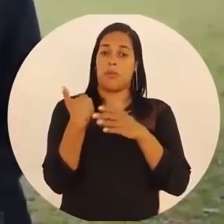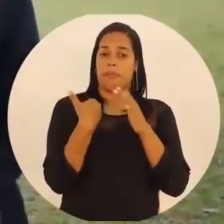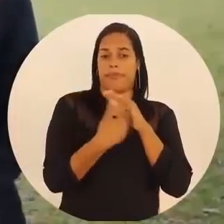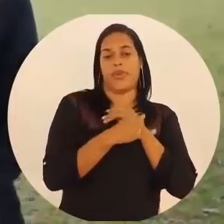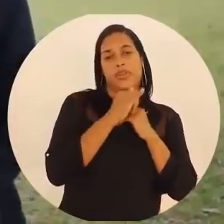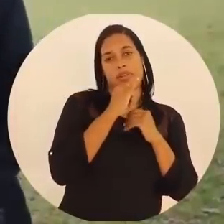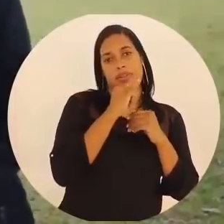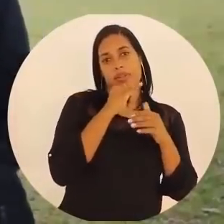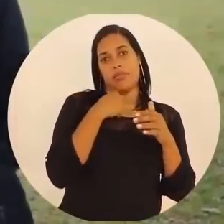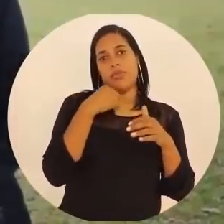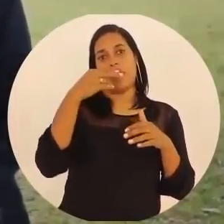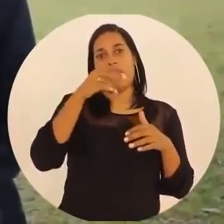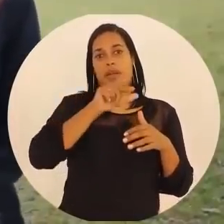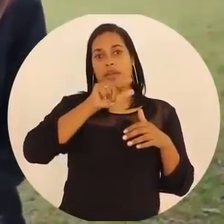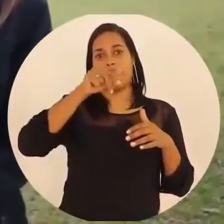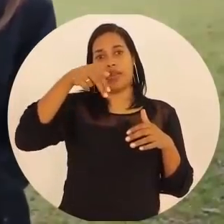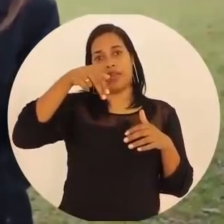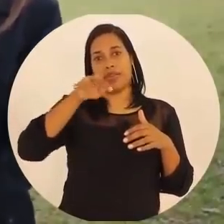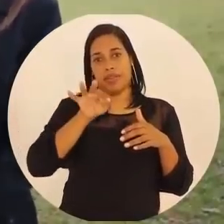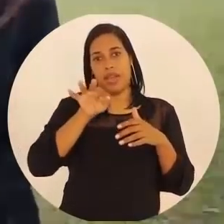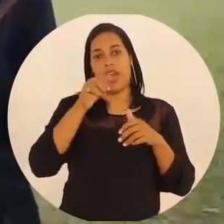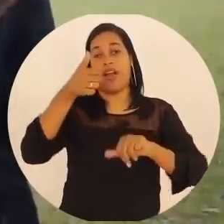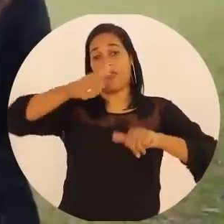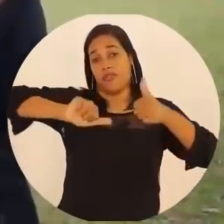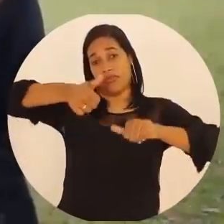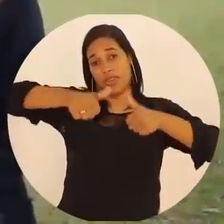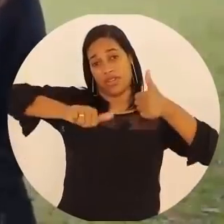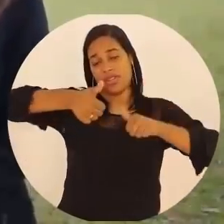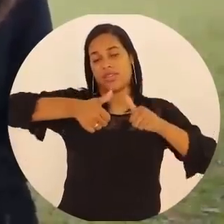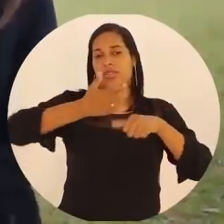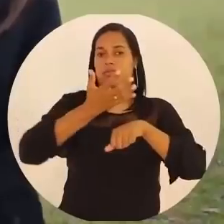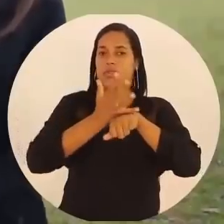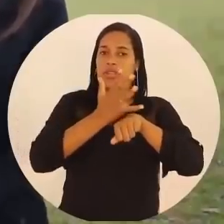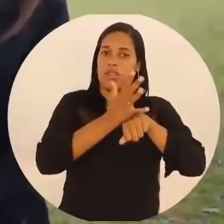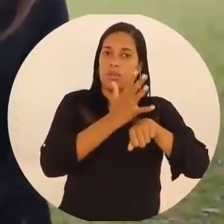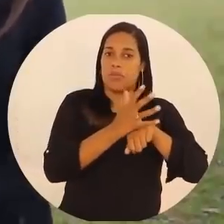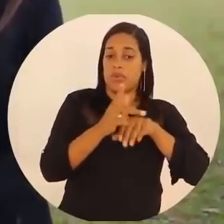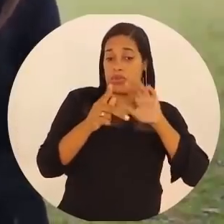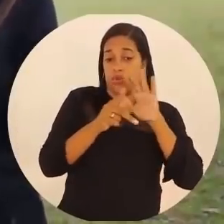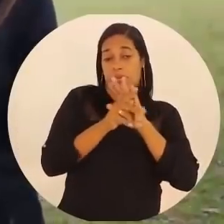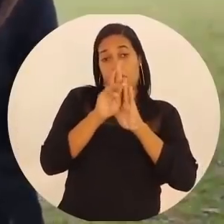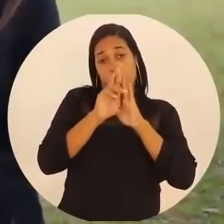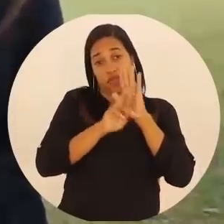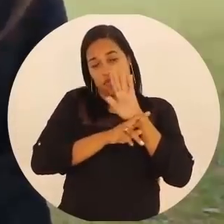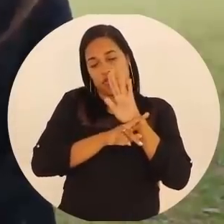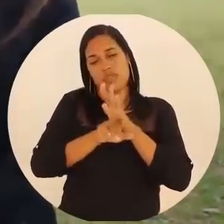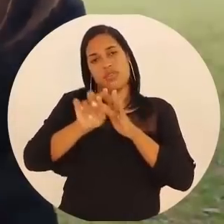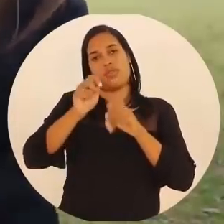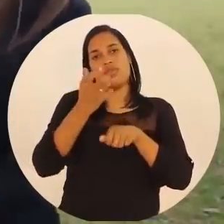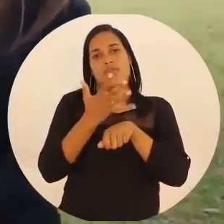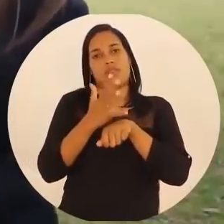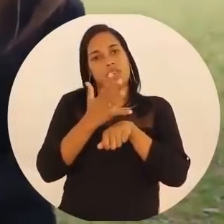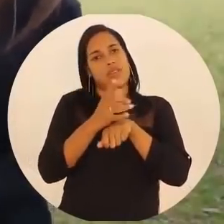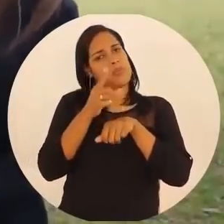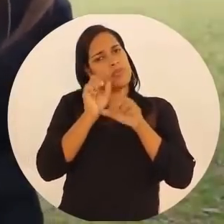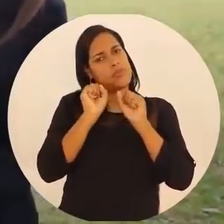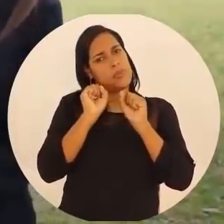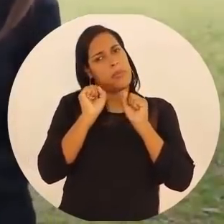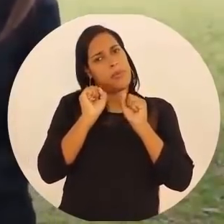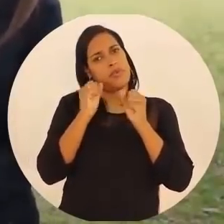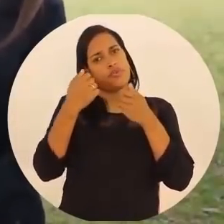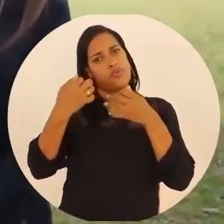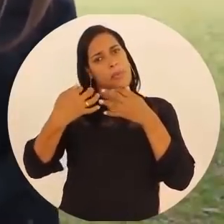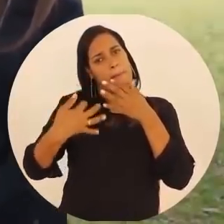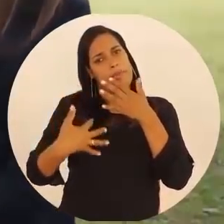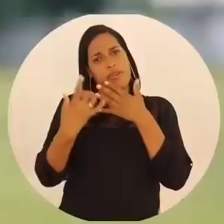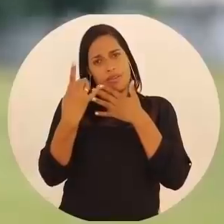Por exemplo, o LNT, avaliação de eficácia do treinamento, os próprios registros do treinamento. Você poderia falar um pouco